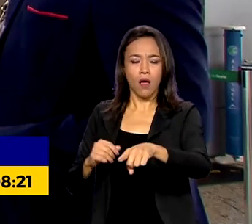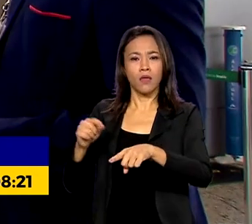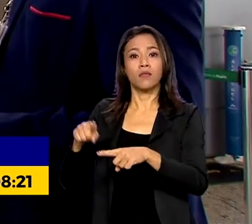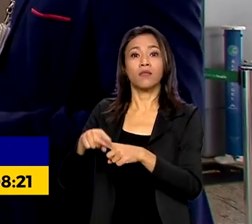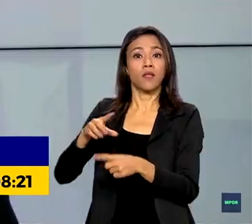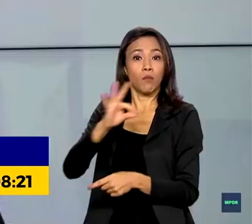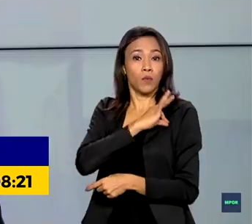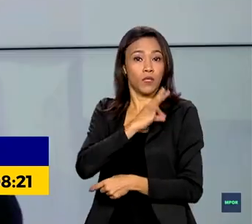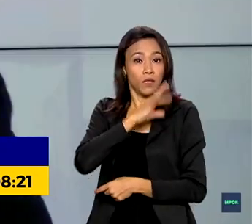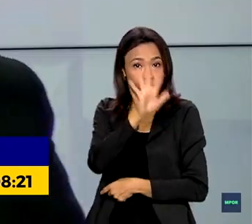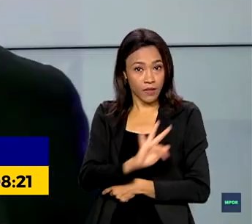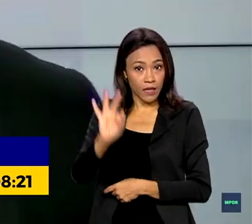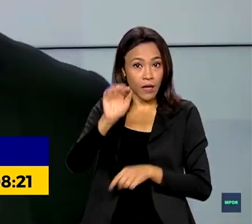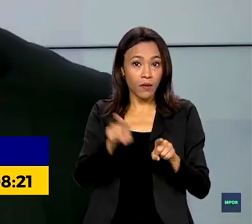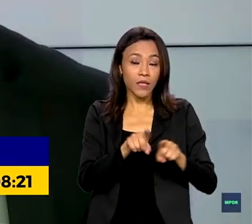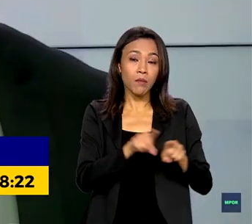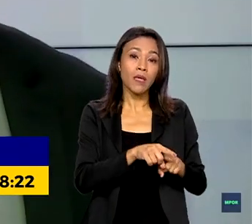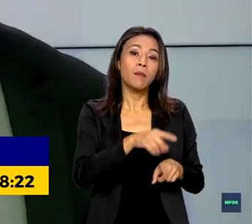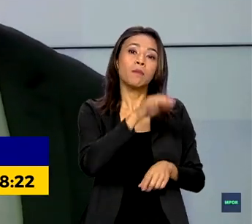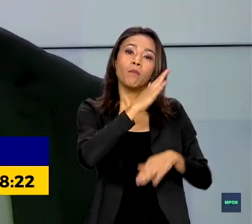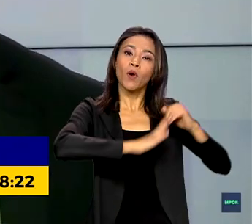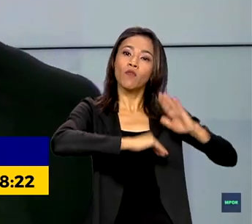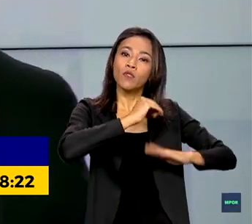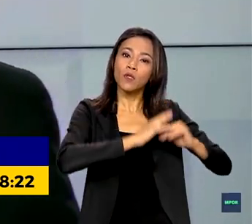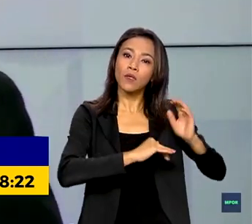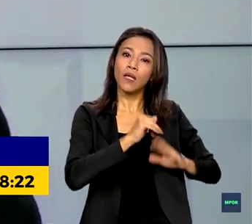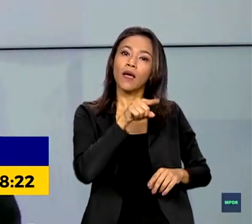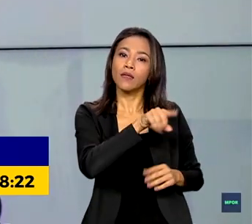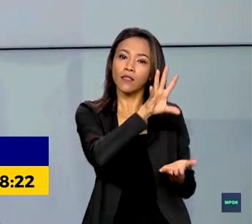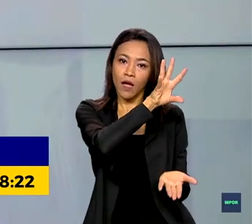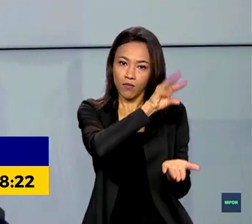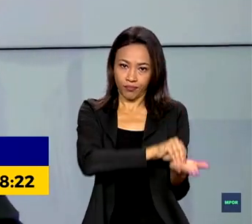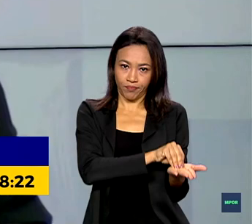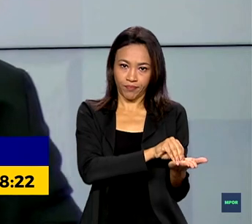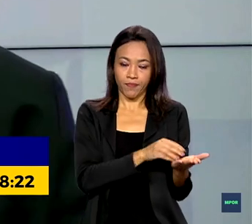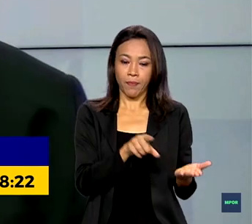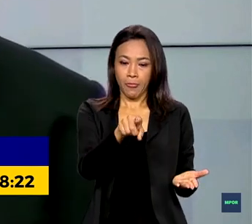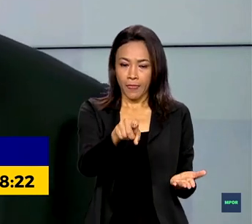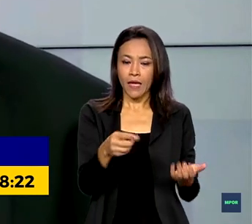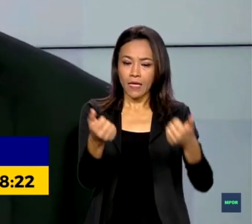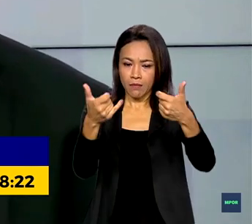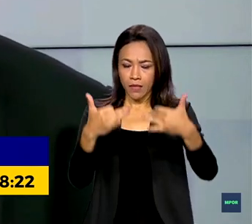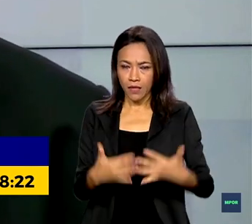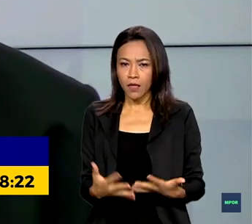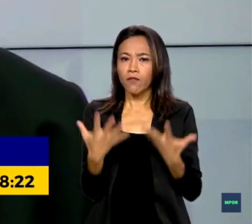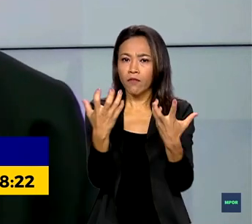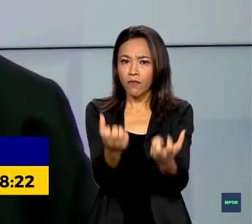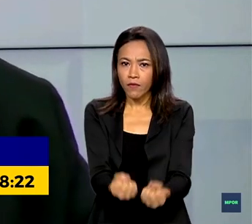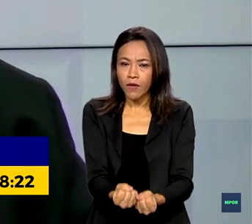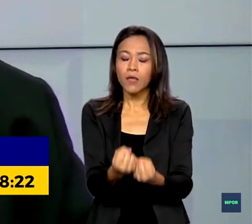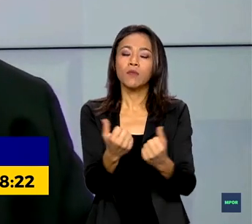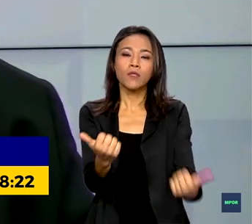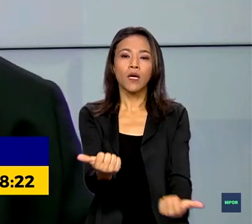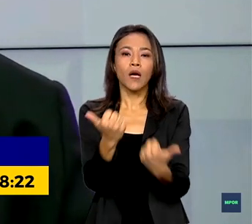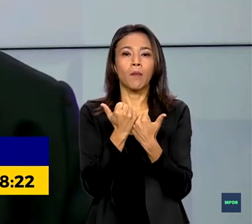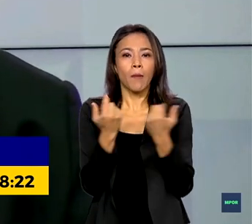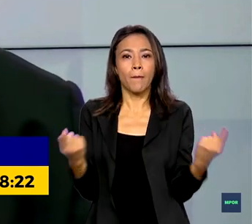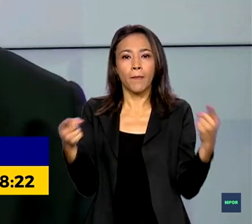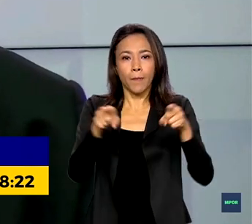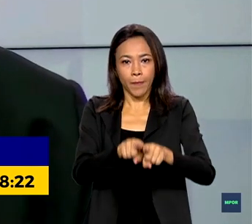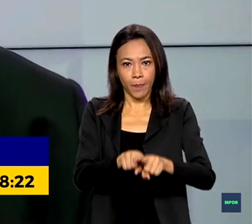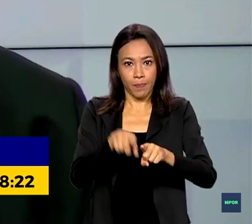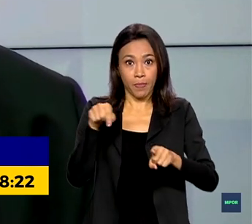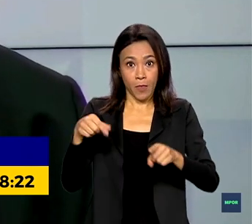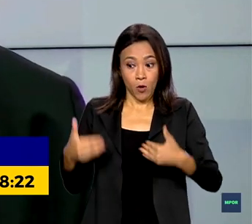Polícia Federal. Nós vamos muito em breve fortalecer essa parceria com o Ministério dos Portos e